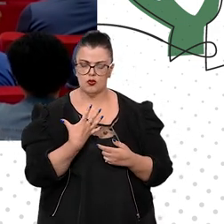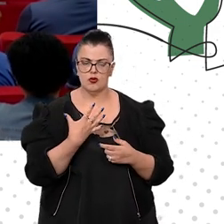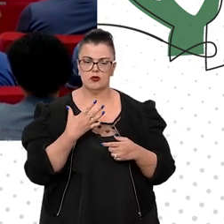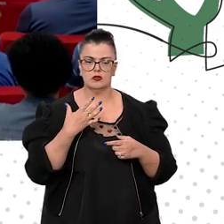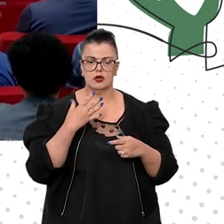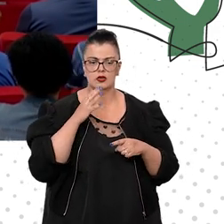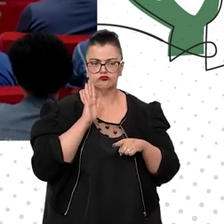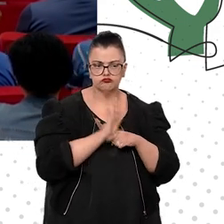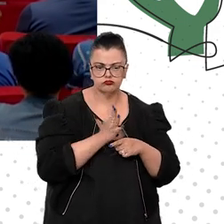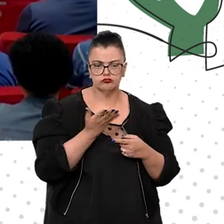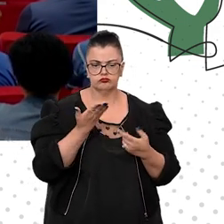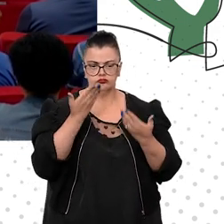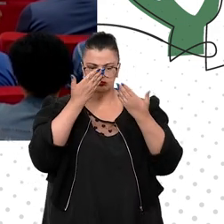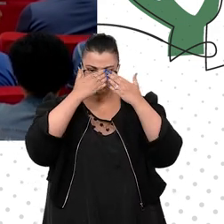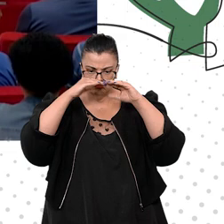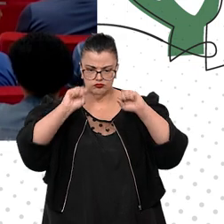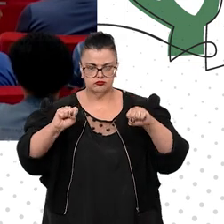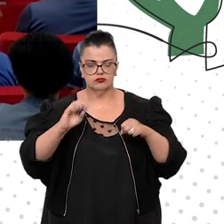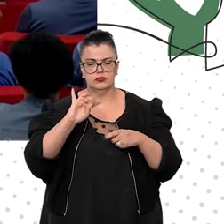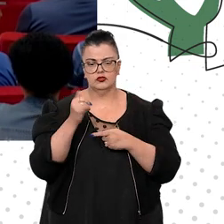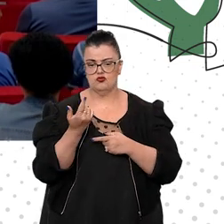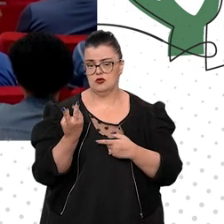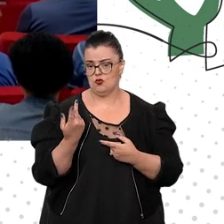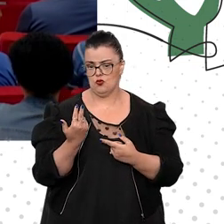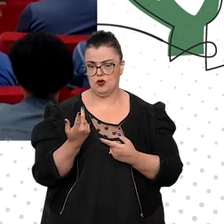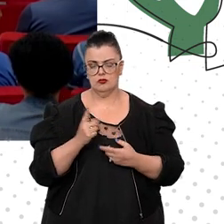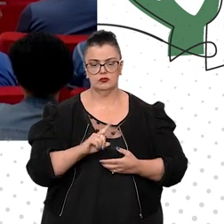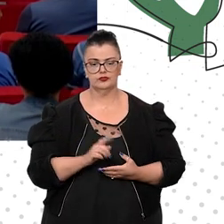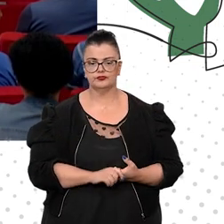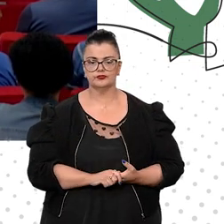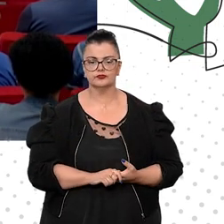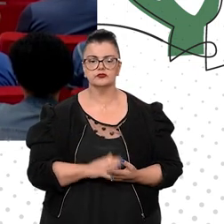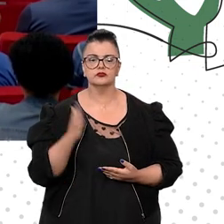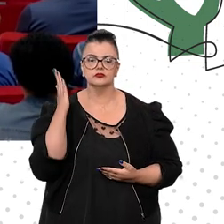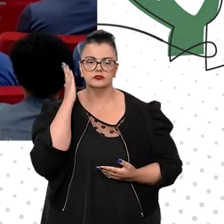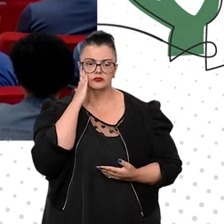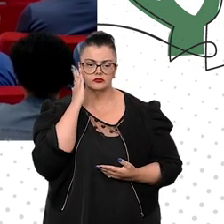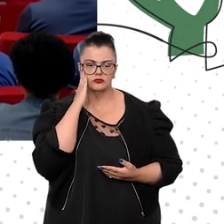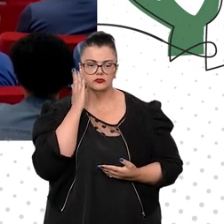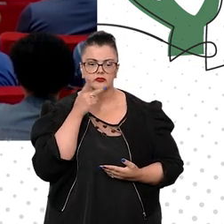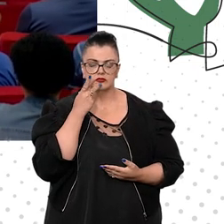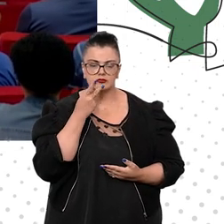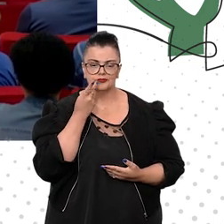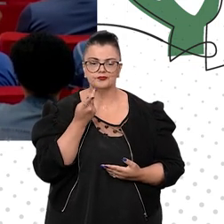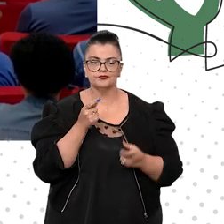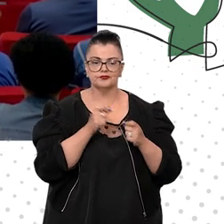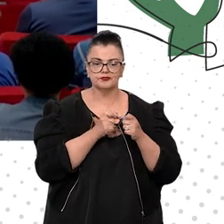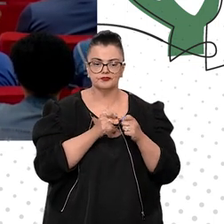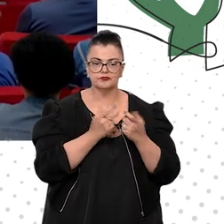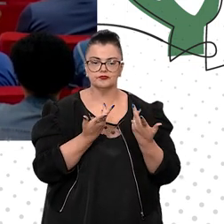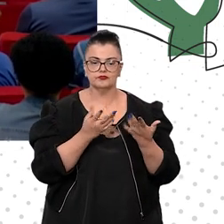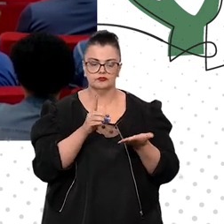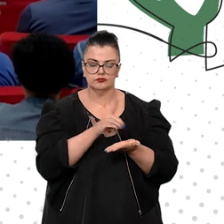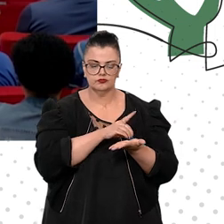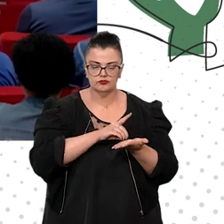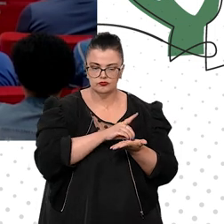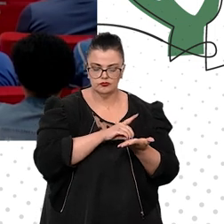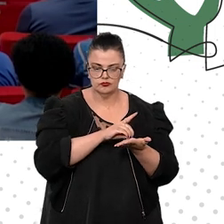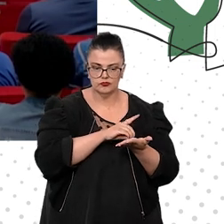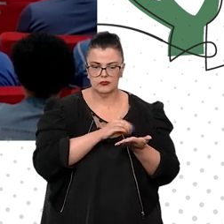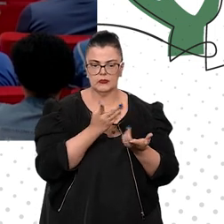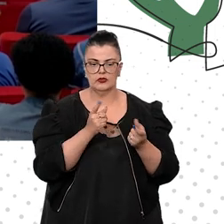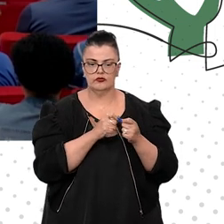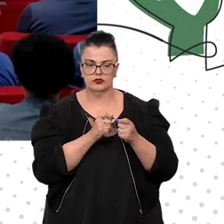Tribunal de Justiça. E, evidentemente, todos já sabem o que nós vamos estar fazendo em termos de digitalização de